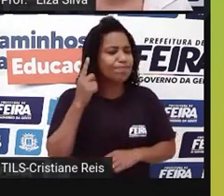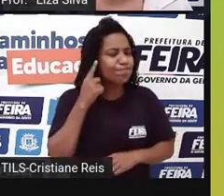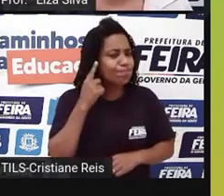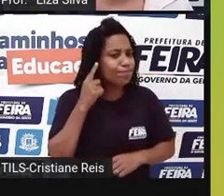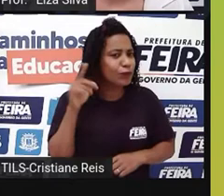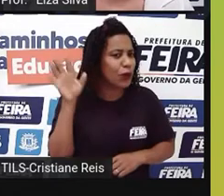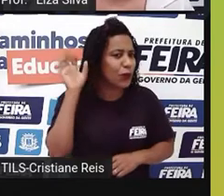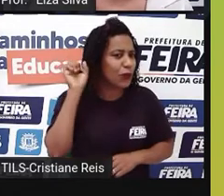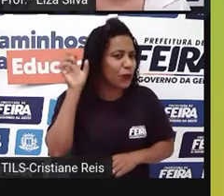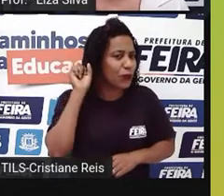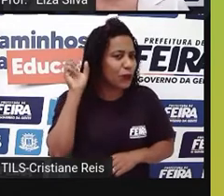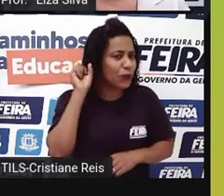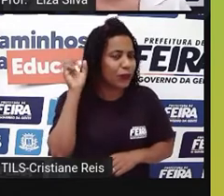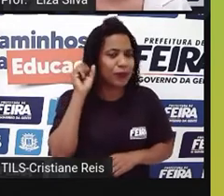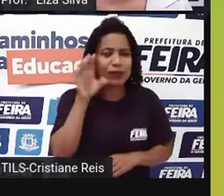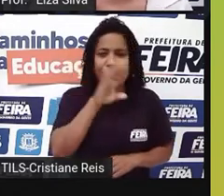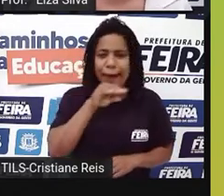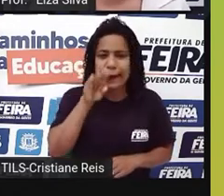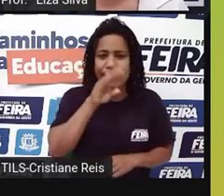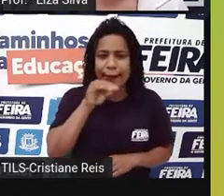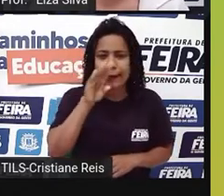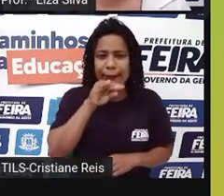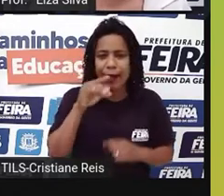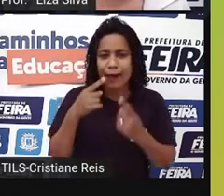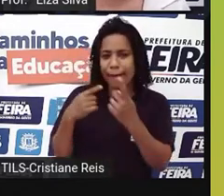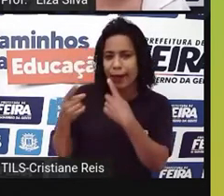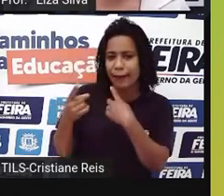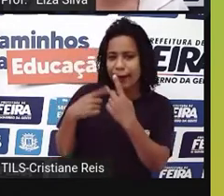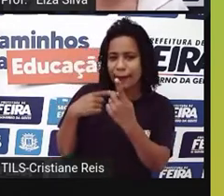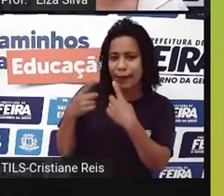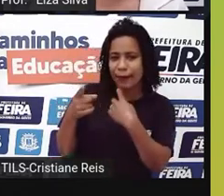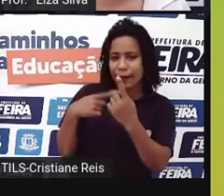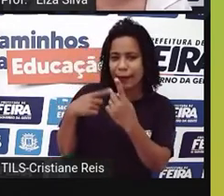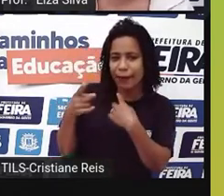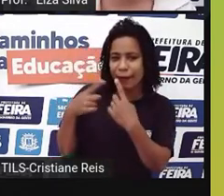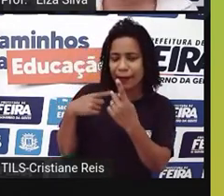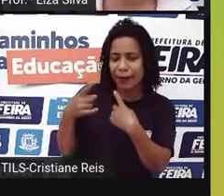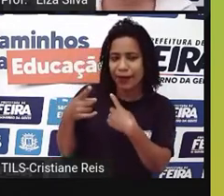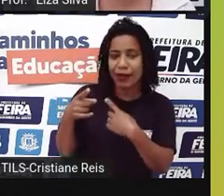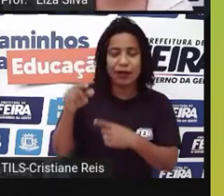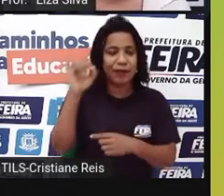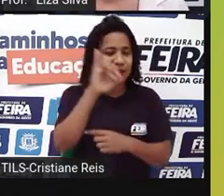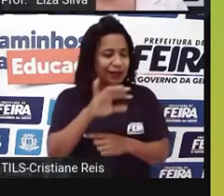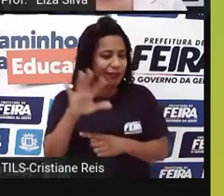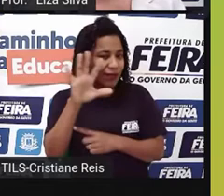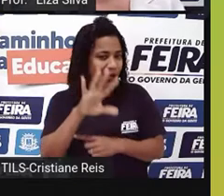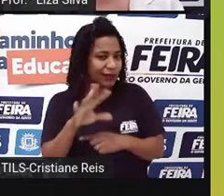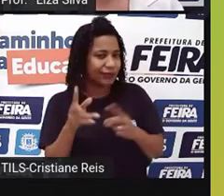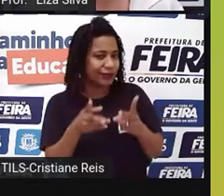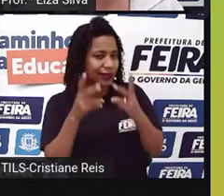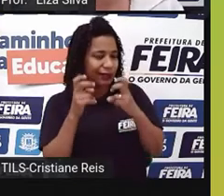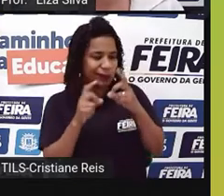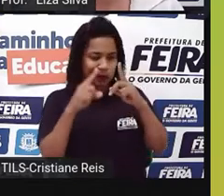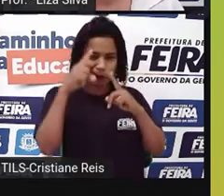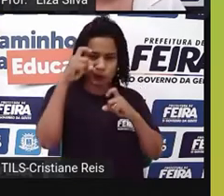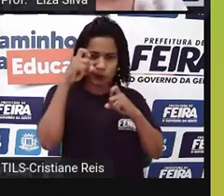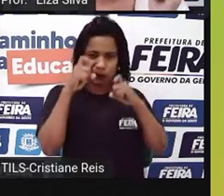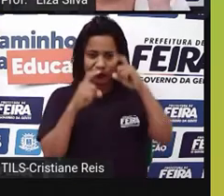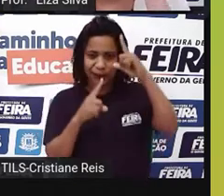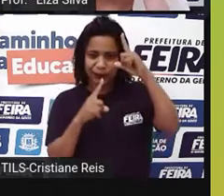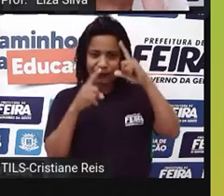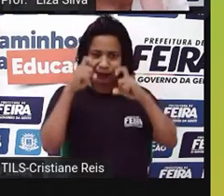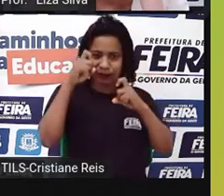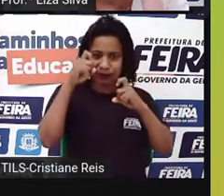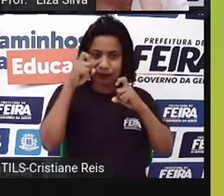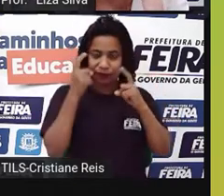o que os personagens estão falando, dialogando, através das imagens, das expressões. Nós